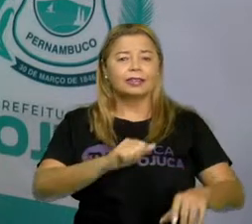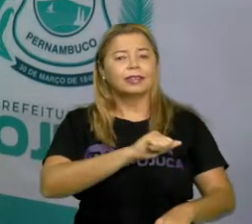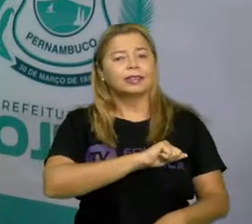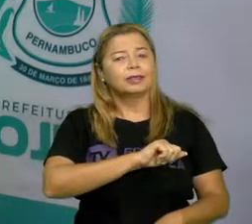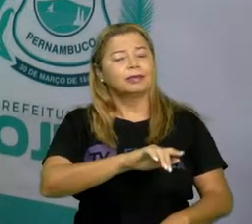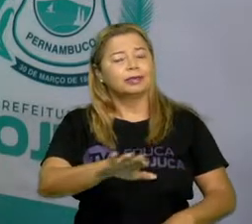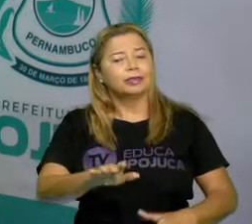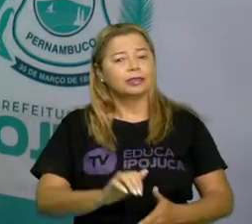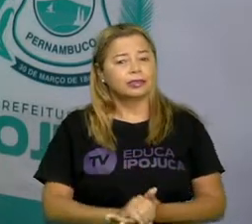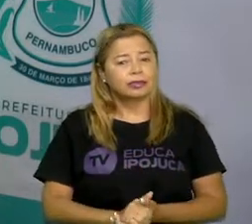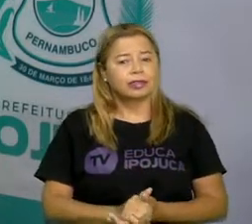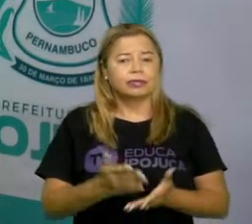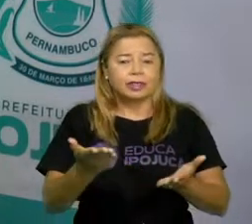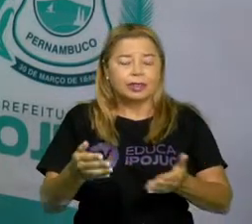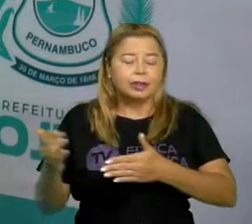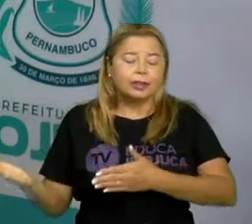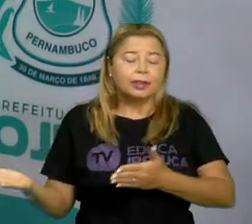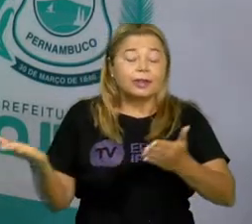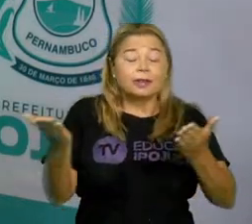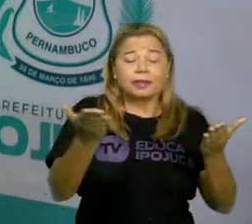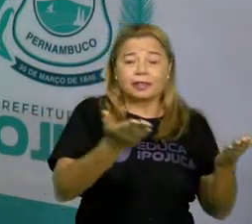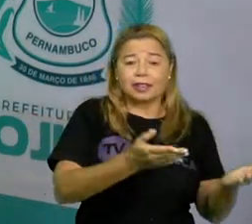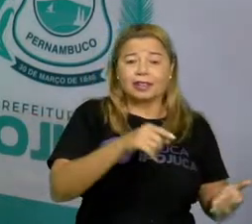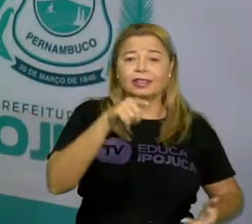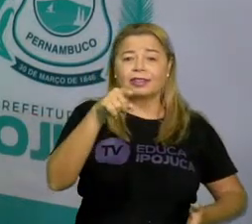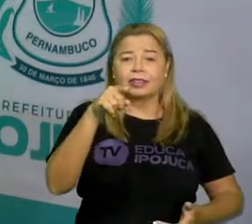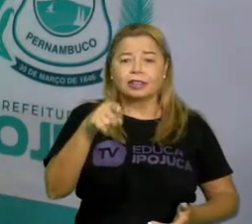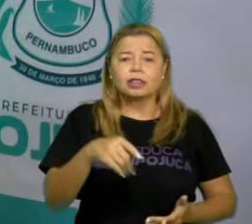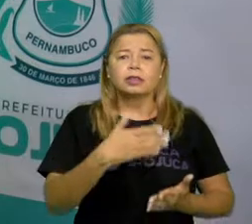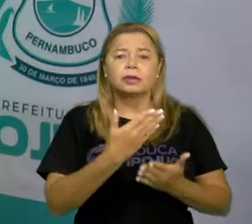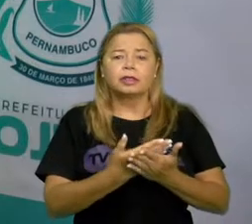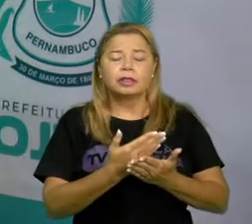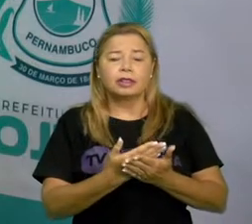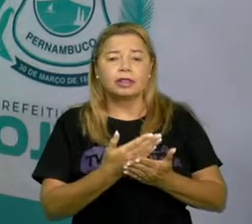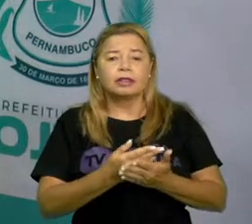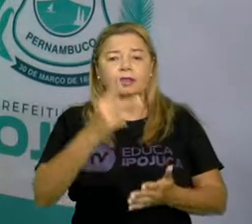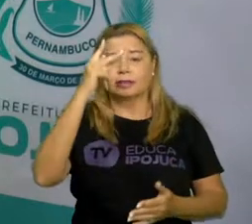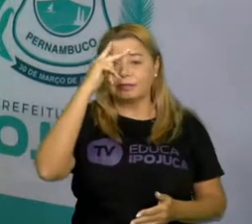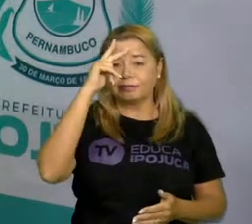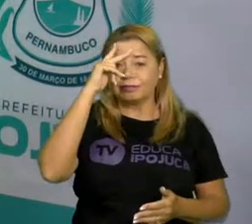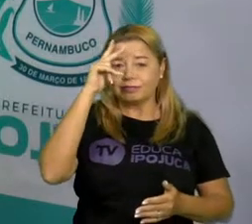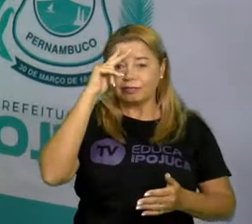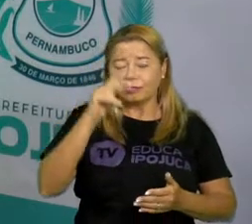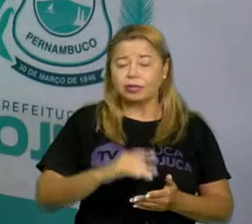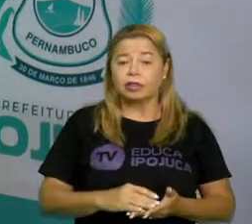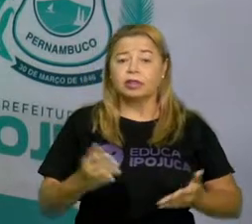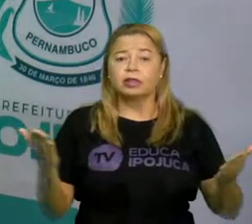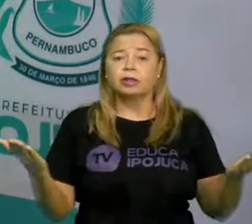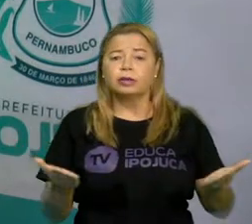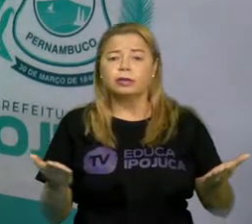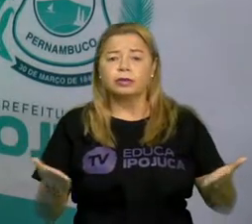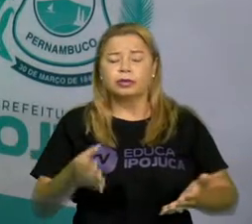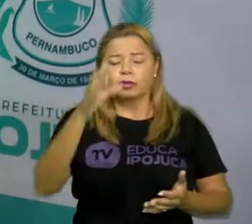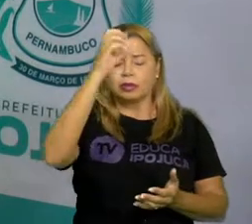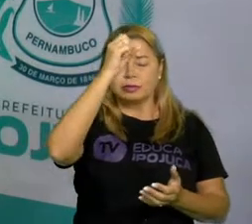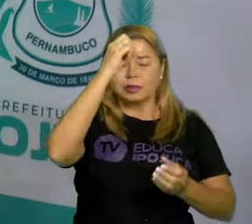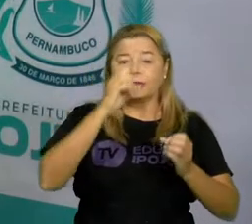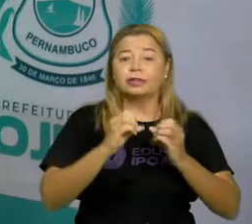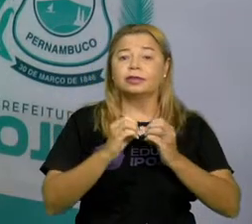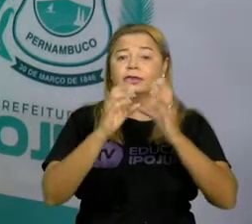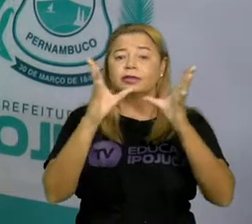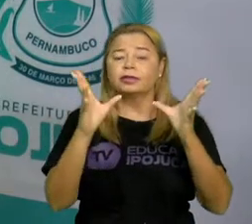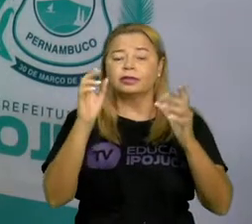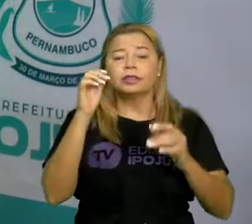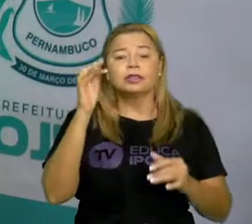vocês para a nossa aula de História. Hoje vamos aprender sobre fontes históricas, tá